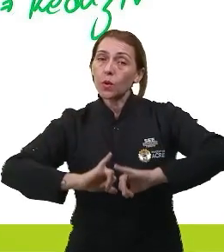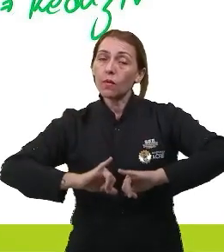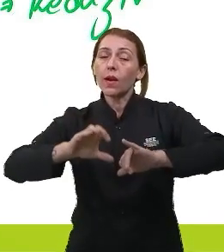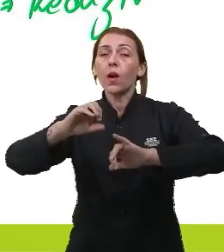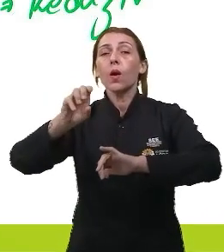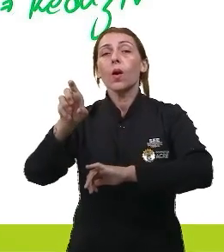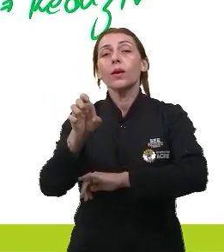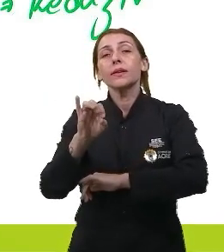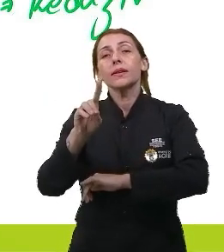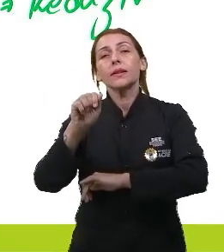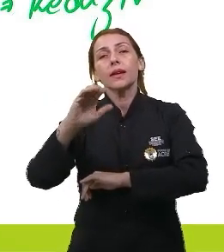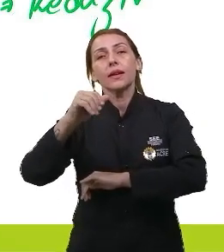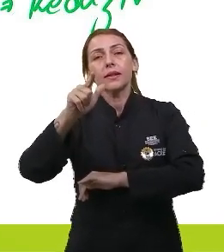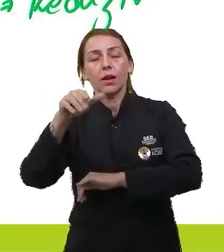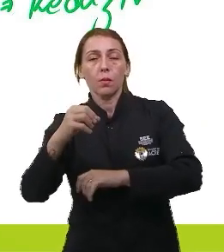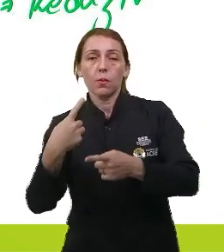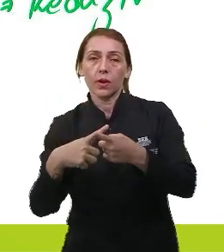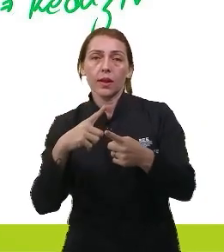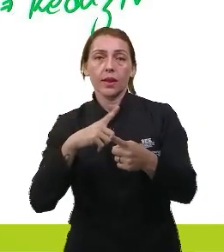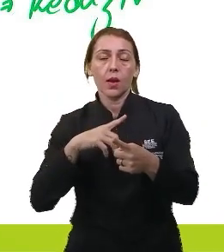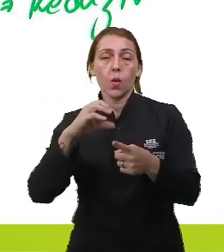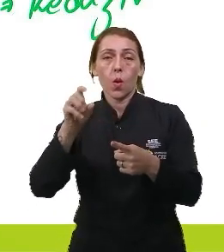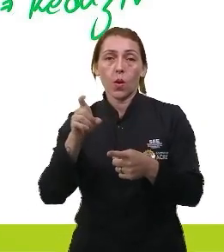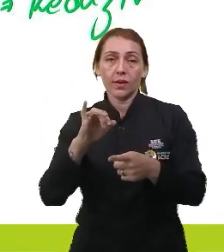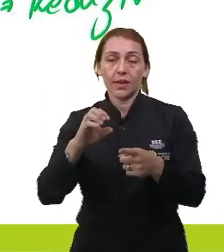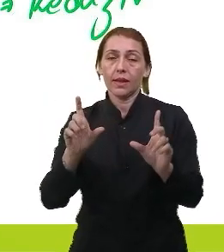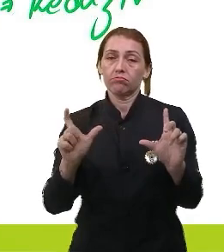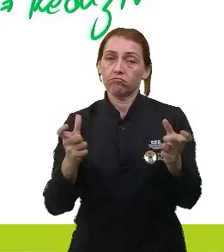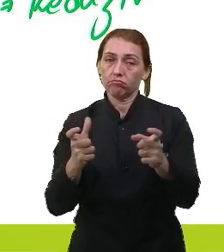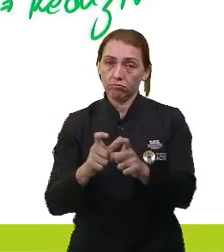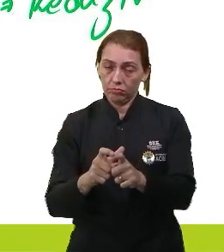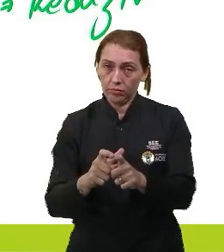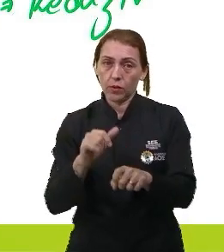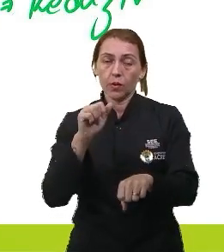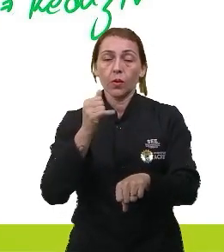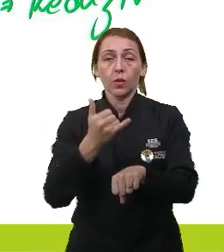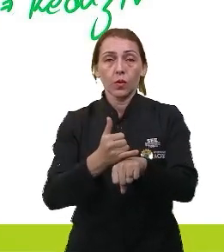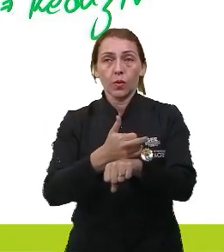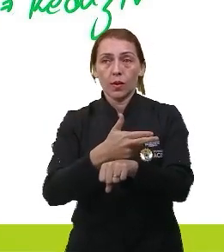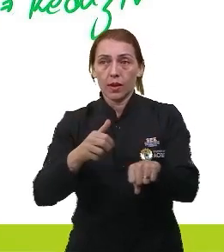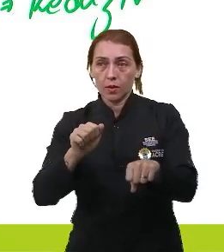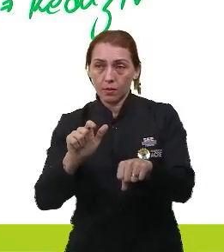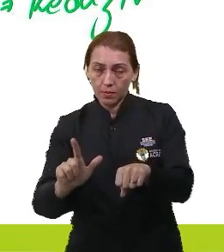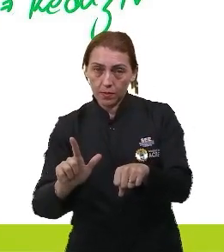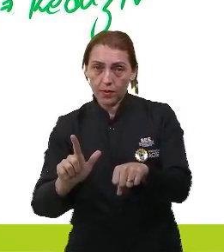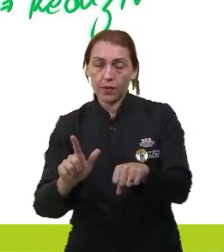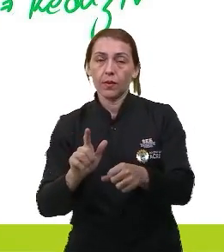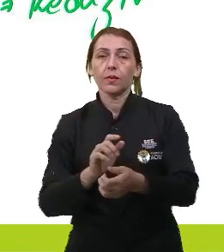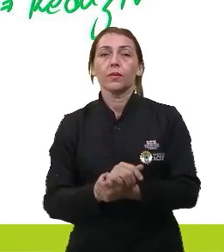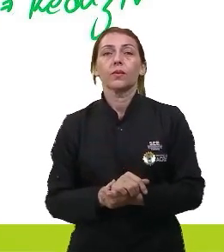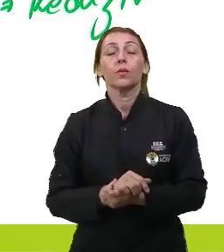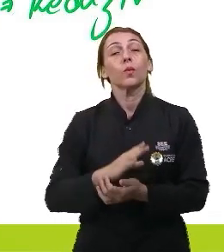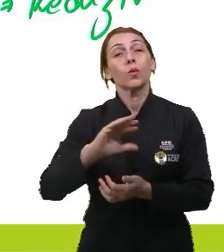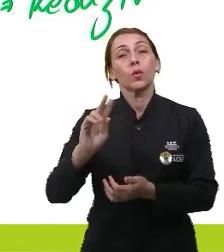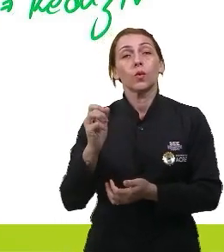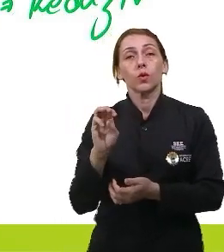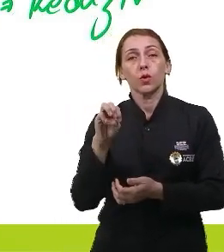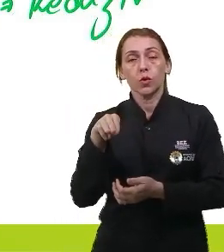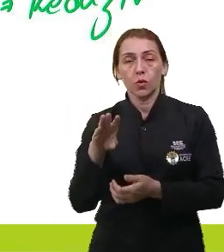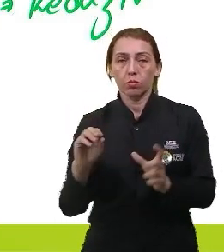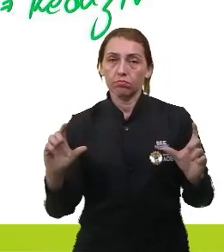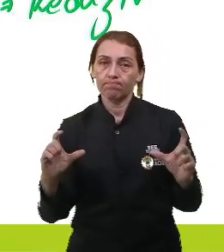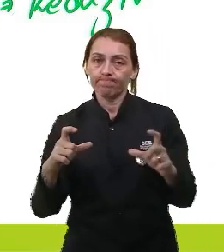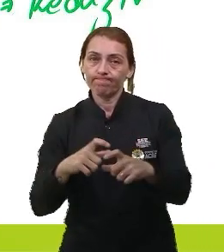porque eu tenho uma oxirredução. Enquanto o alumínio está oxidando, o chumbo está